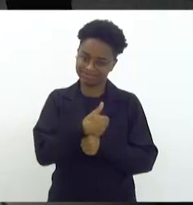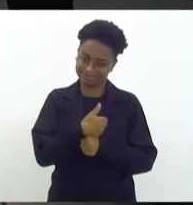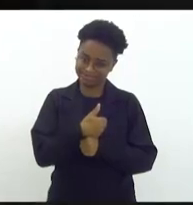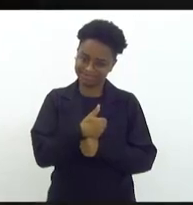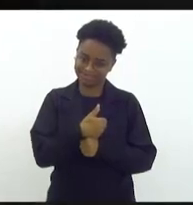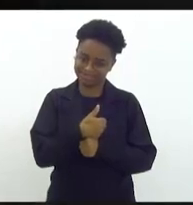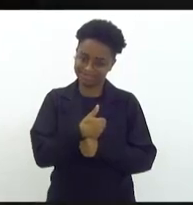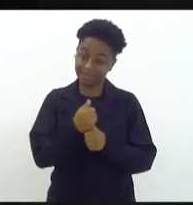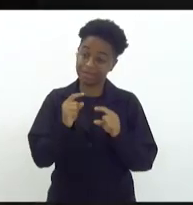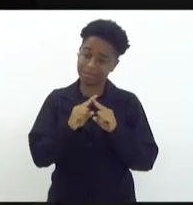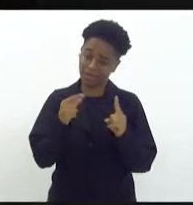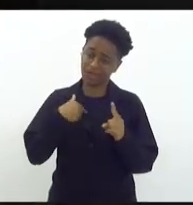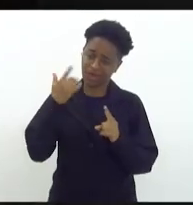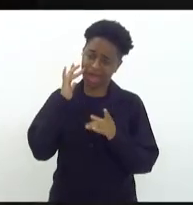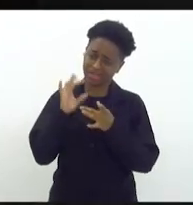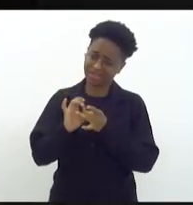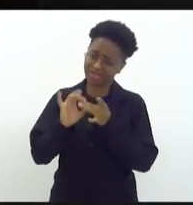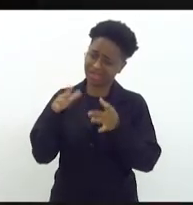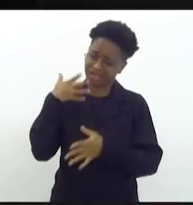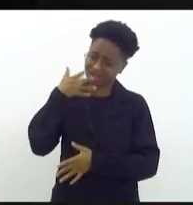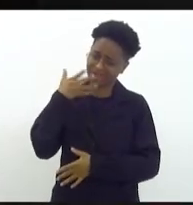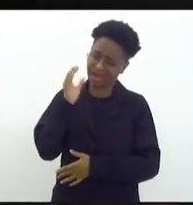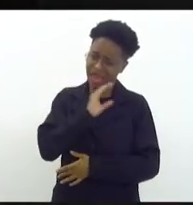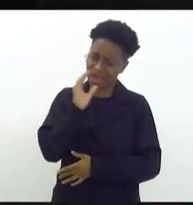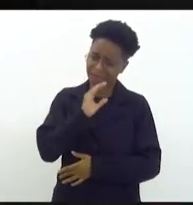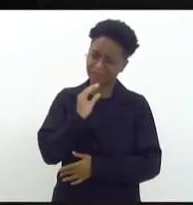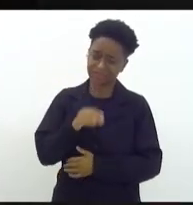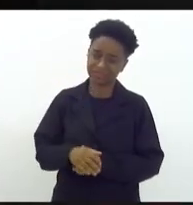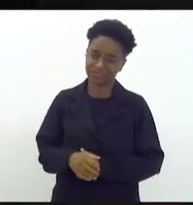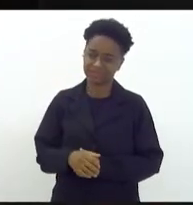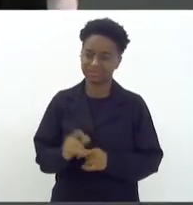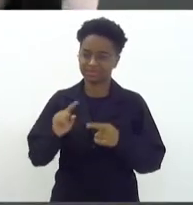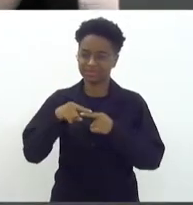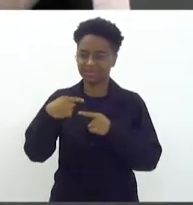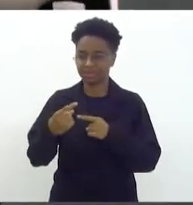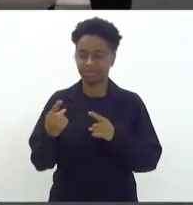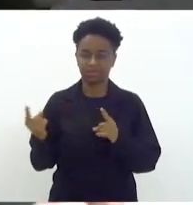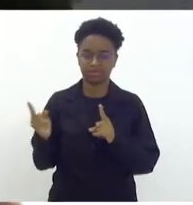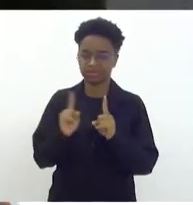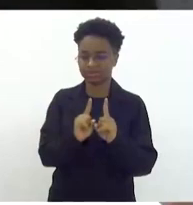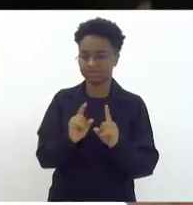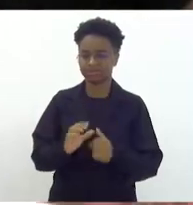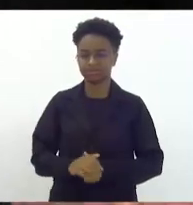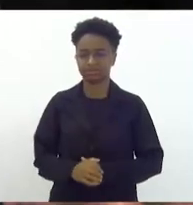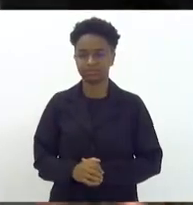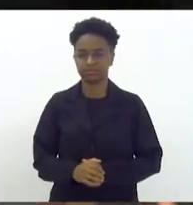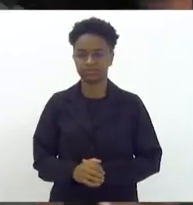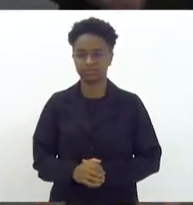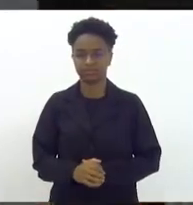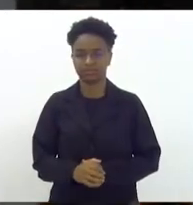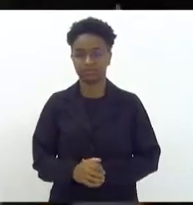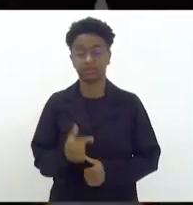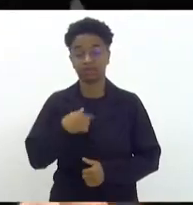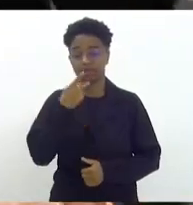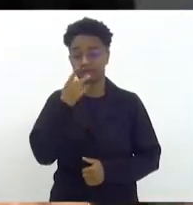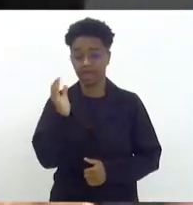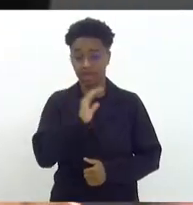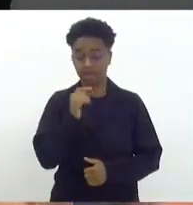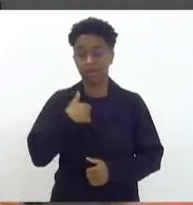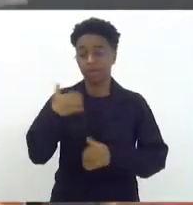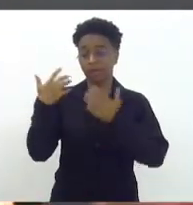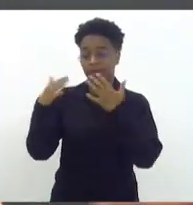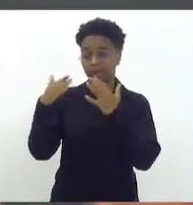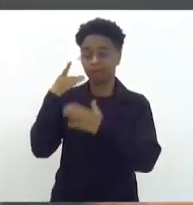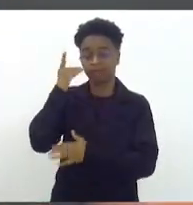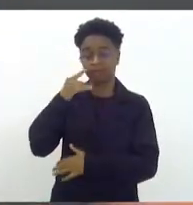eu acho que o deputado Munir permite, Vossa Excelência, falar primeiro e depois ele. falar rápido. Vou falar rápido. Eu queria que, presidente, parabenizar o deputado Munir